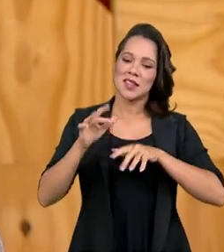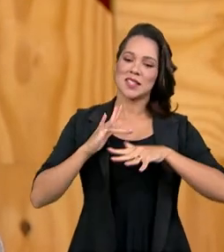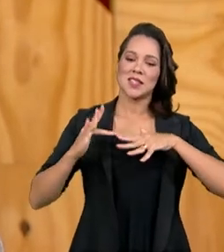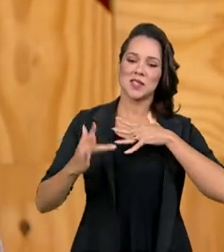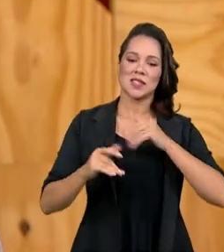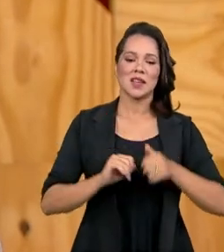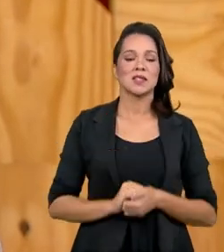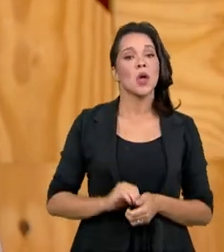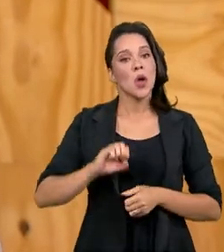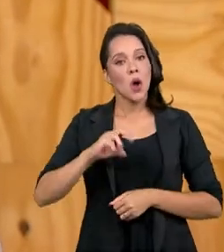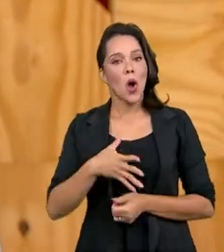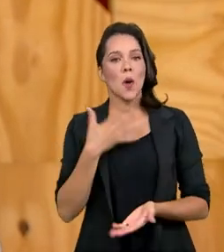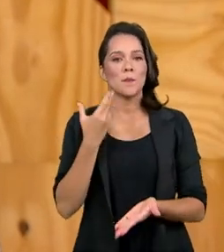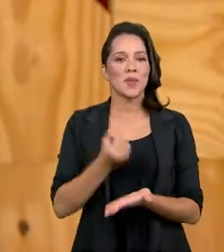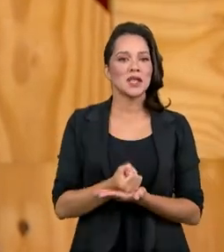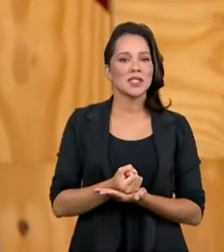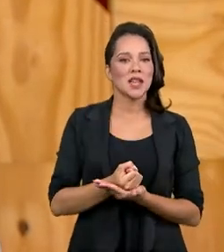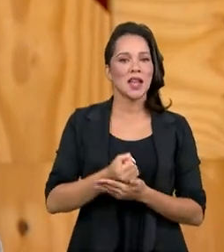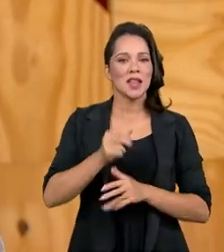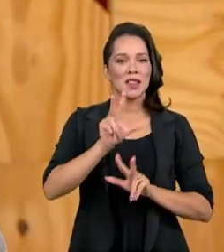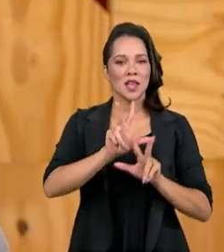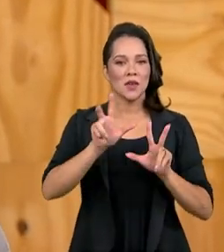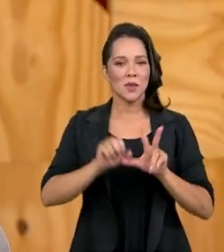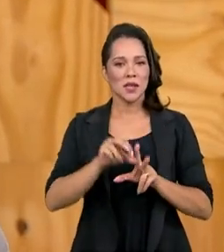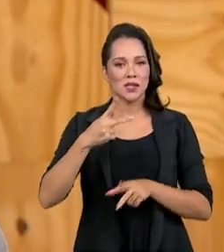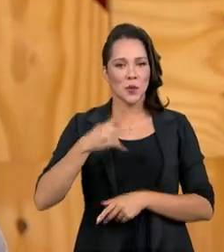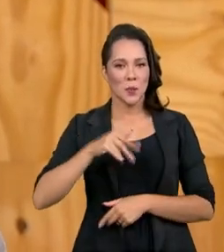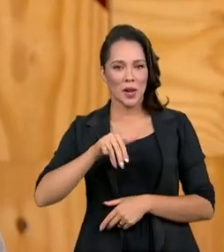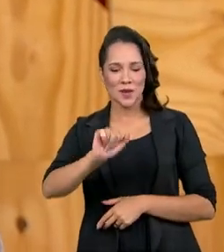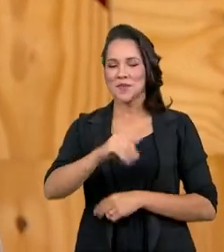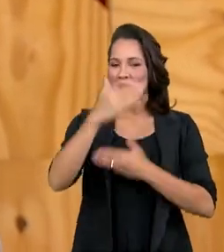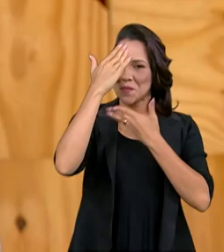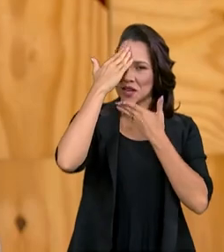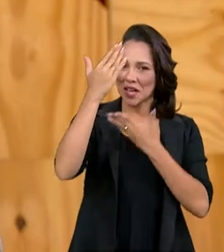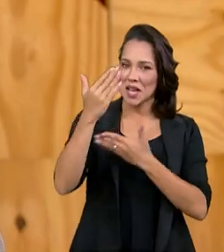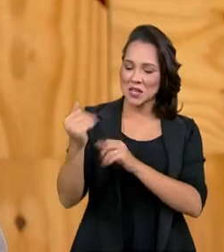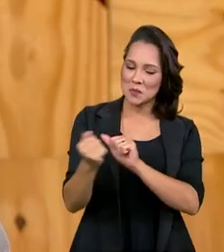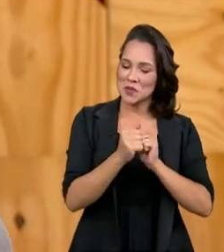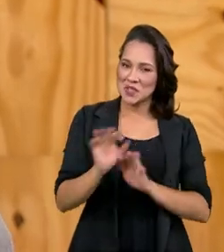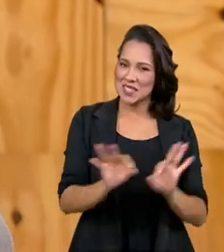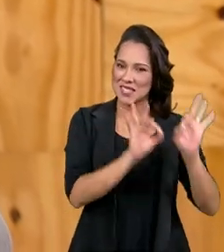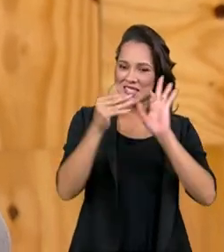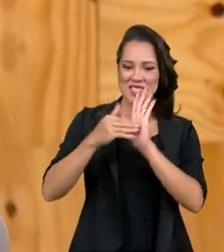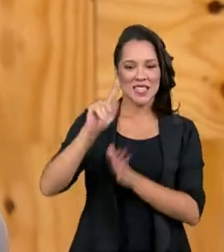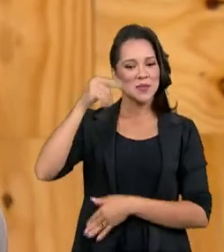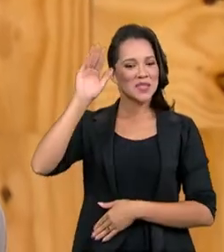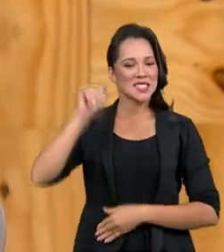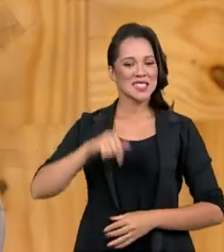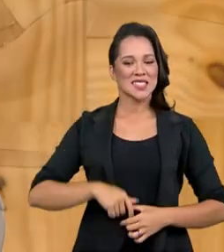redes sociais, ou baixando o TV Brasil Play. Obrigada pela sua audiência, até a próxima.